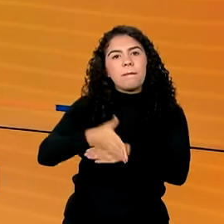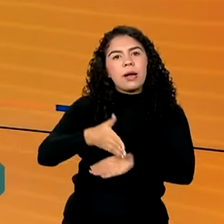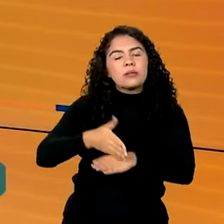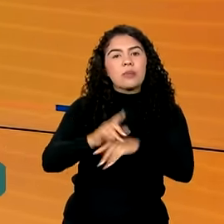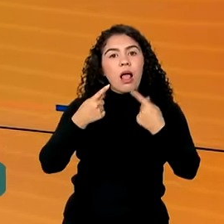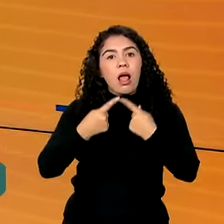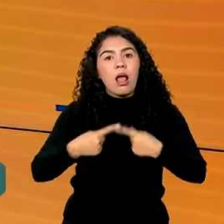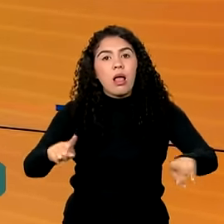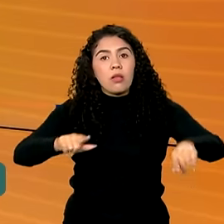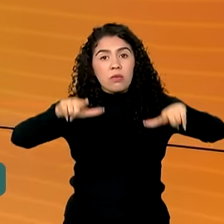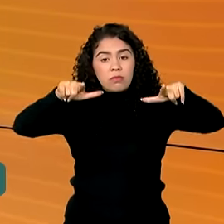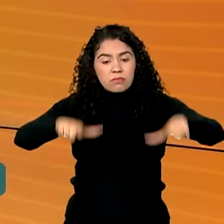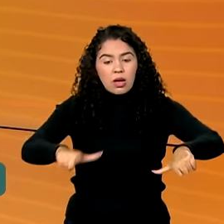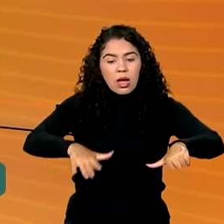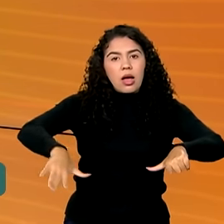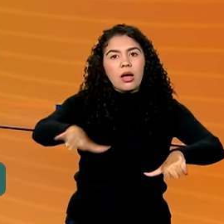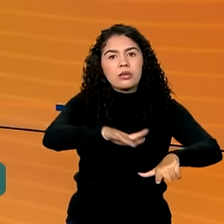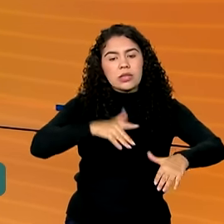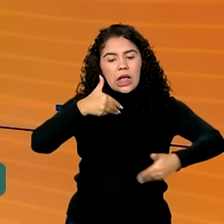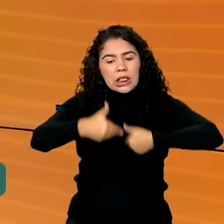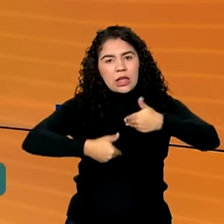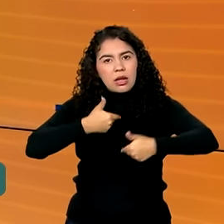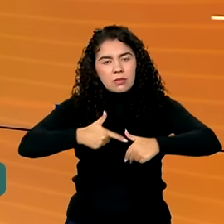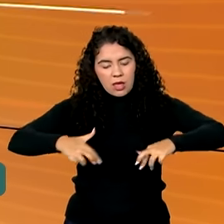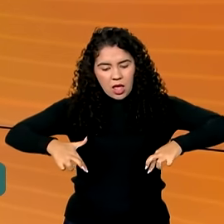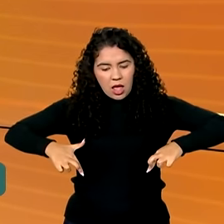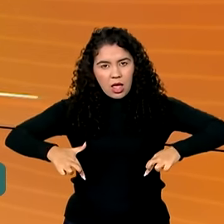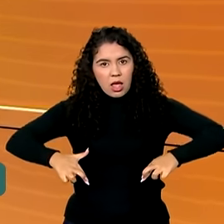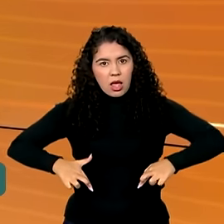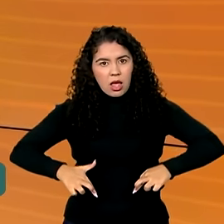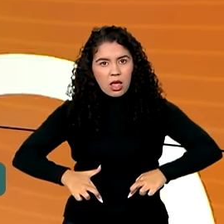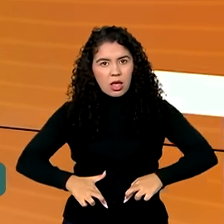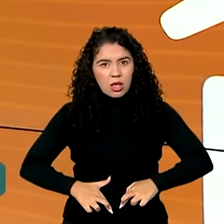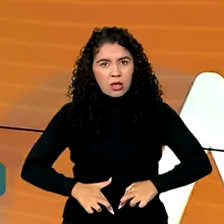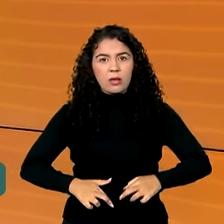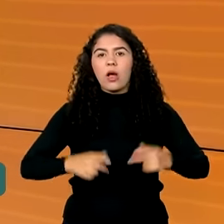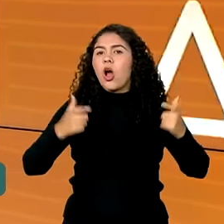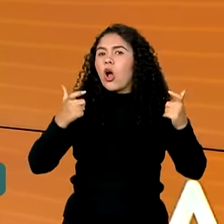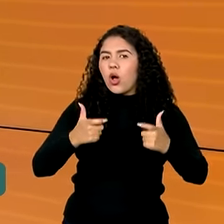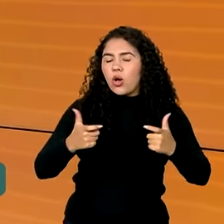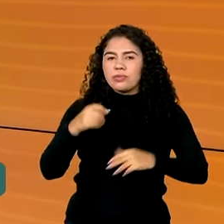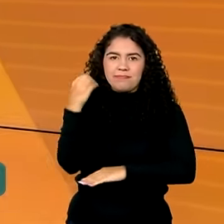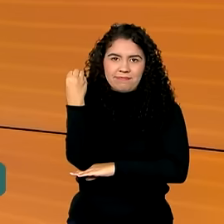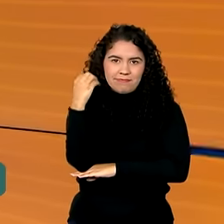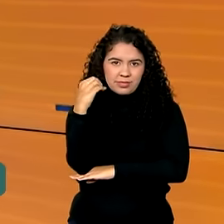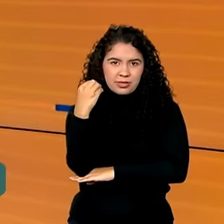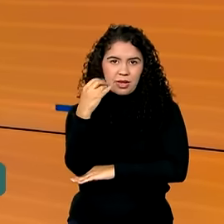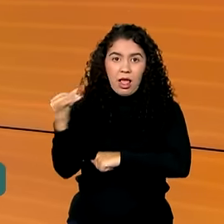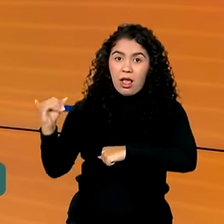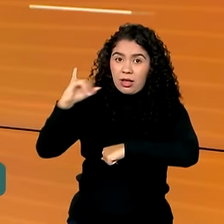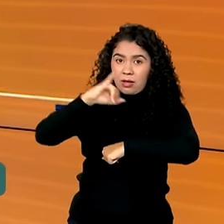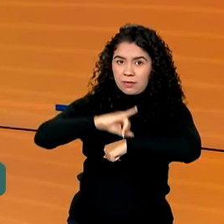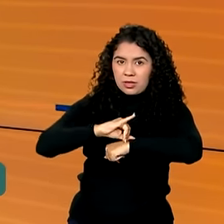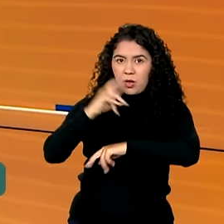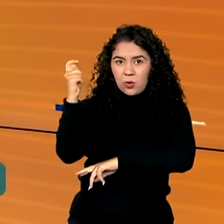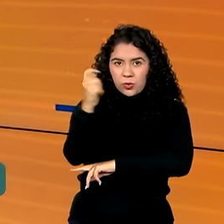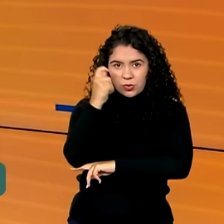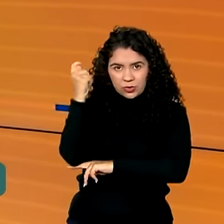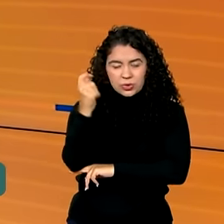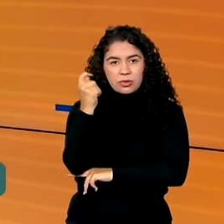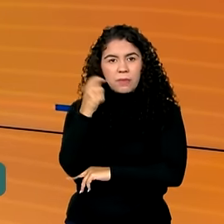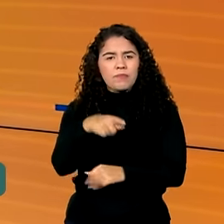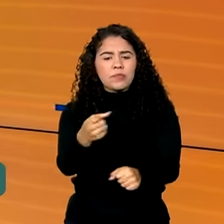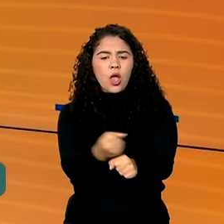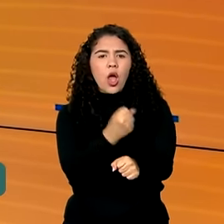de Oncologia e Hematologia do Grupo Hospitalar Conceição, em Porto Alegre, na capital gaúcha. A obra